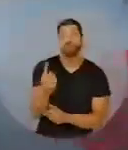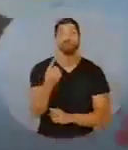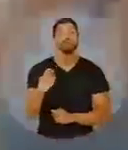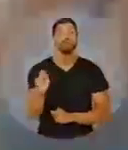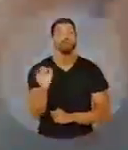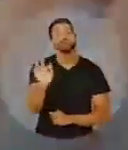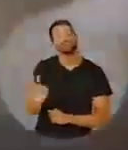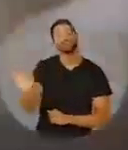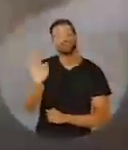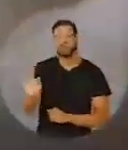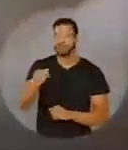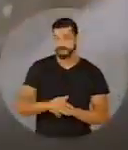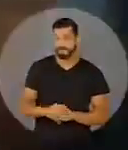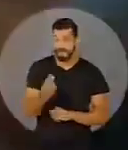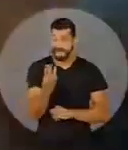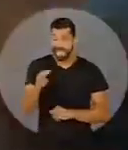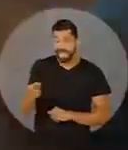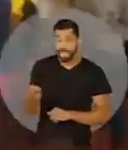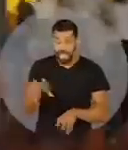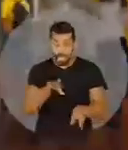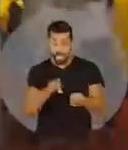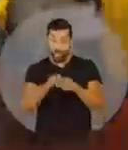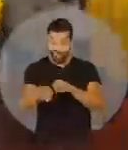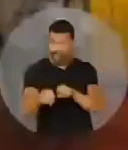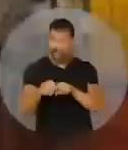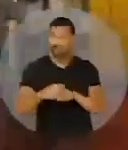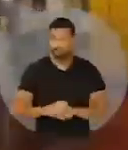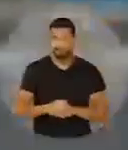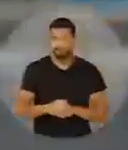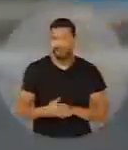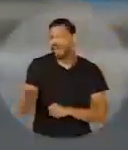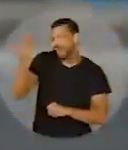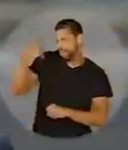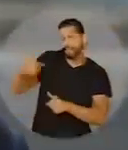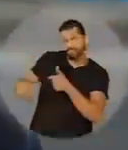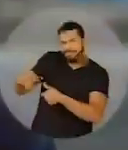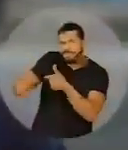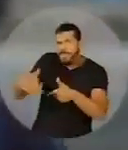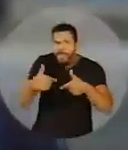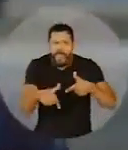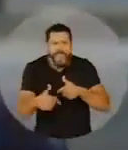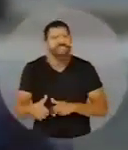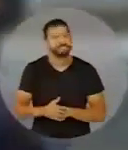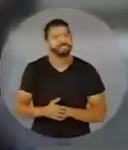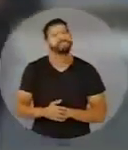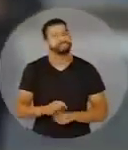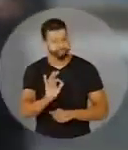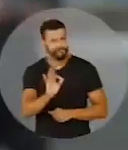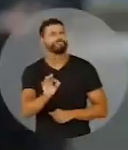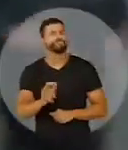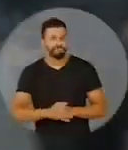implantou 18 universidades federais. Foram 3 milhões de jovens formados. O do Lula era bom demais. A gente tinha emprego,